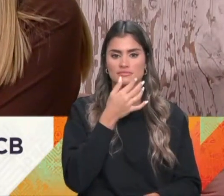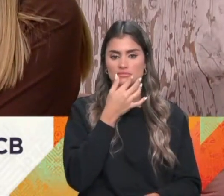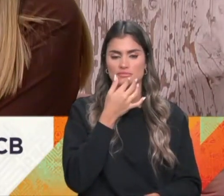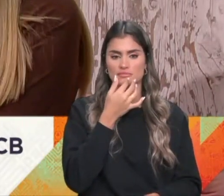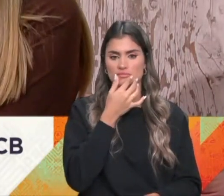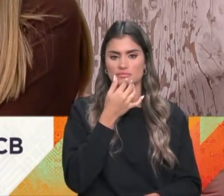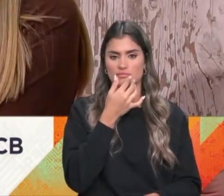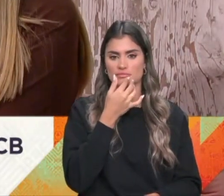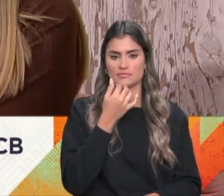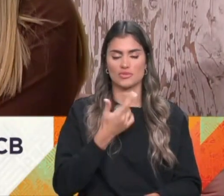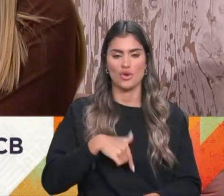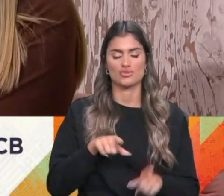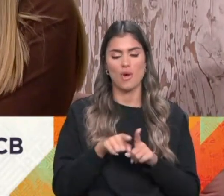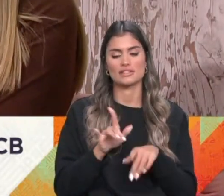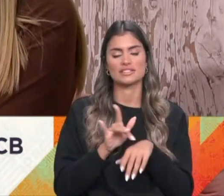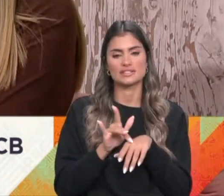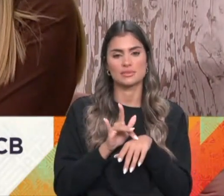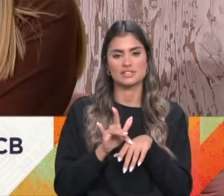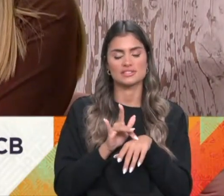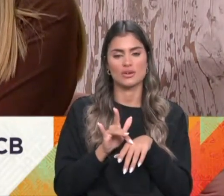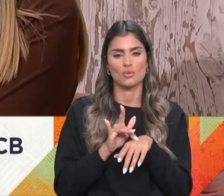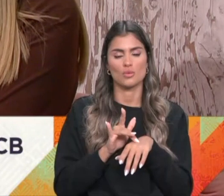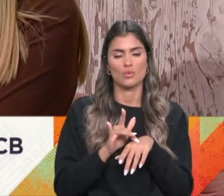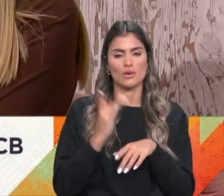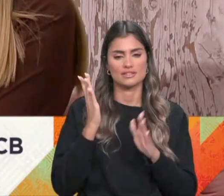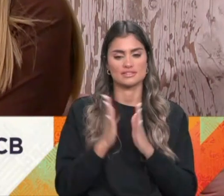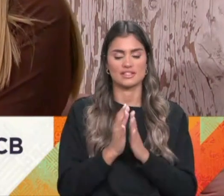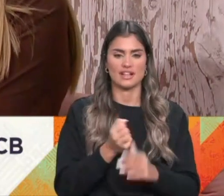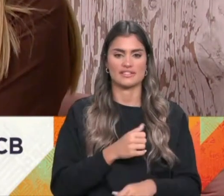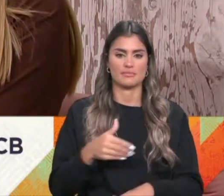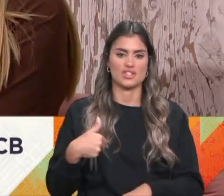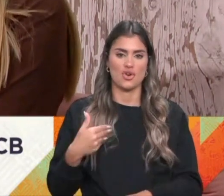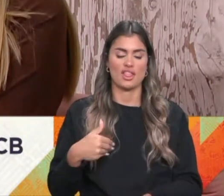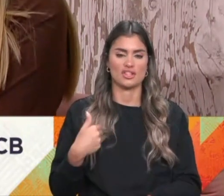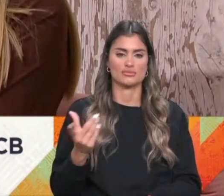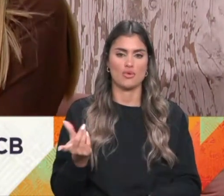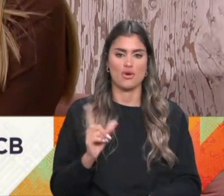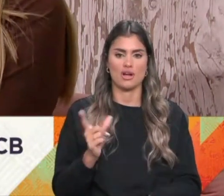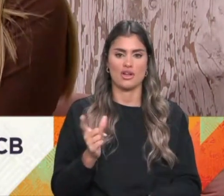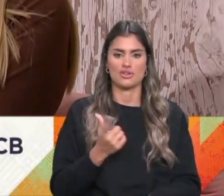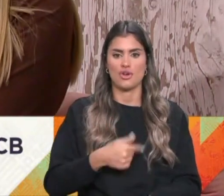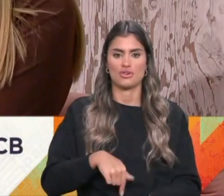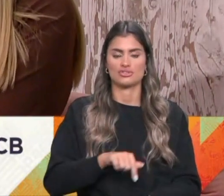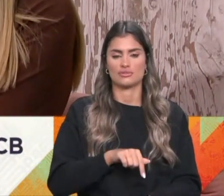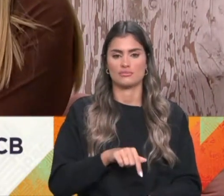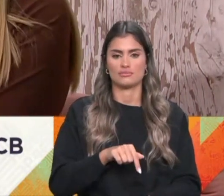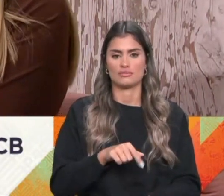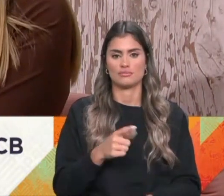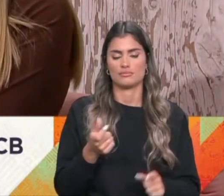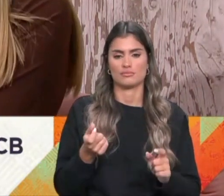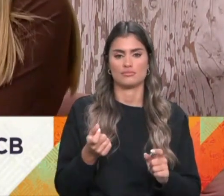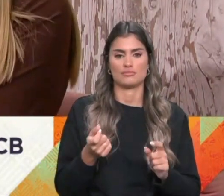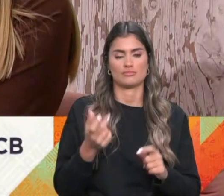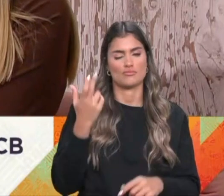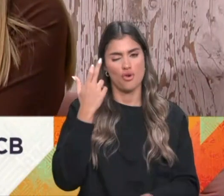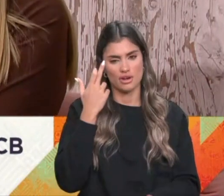também ações de sensibilização com os outentos da Santa Casa da Misericórdia de Lisboa, onde nós aproximamos a esta memória